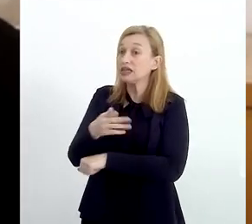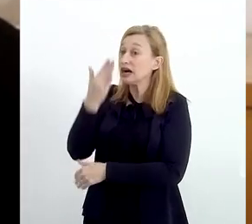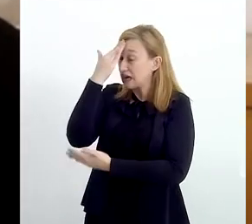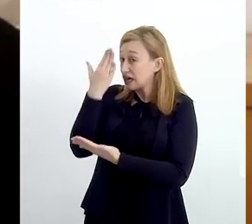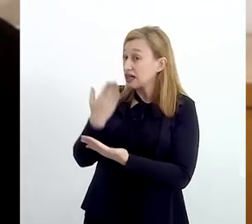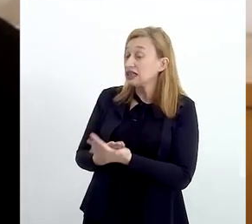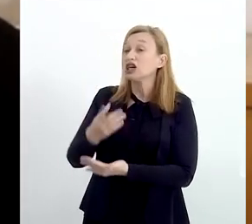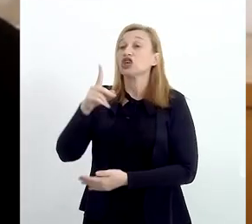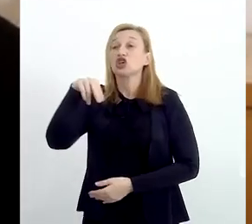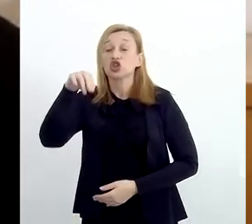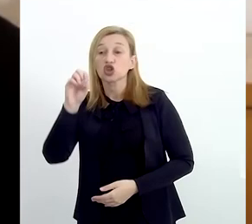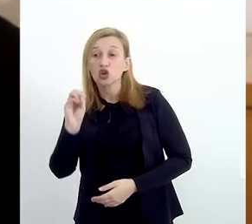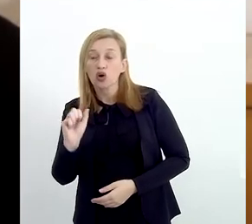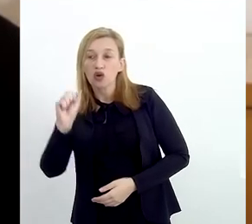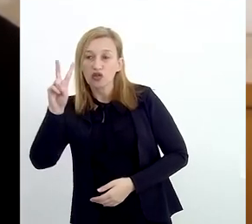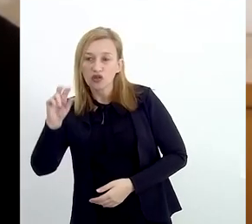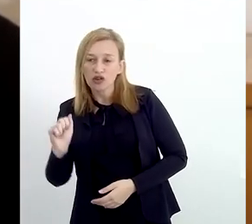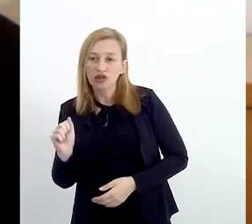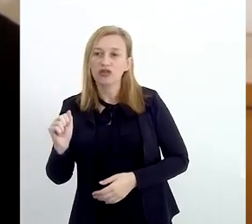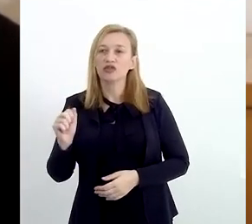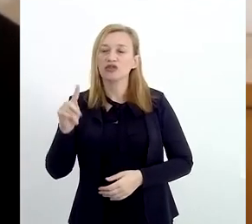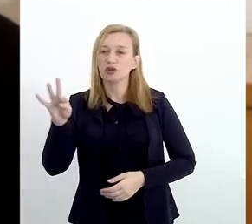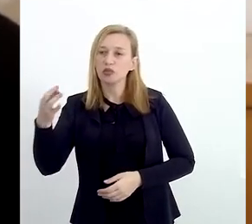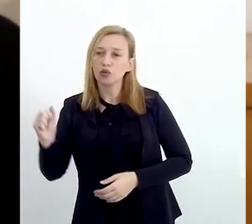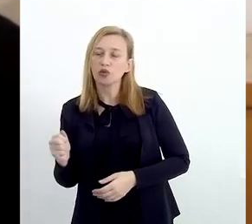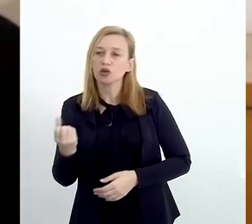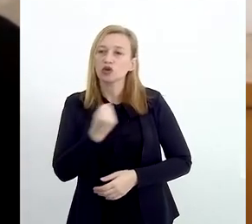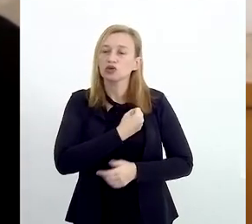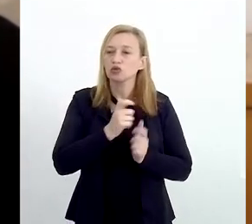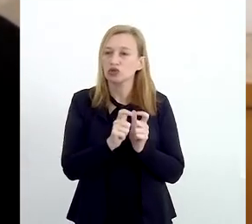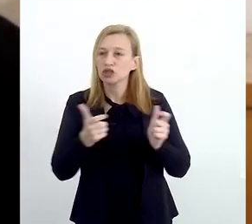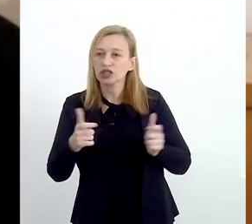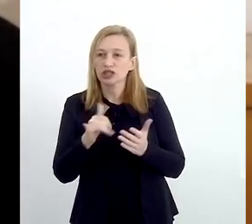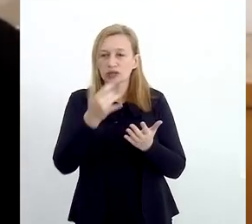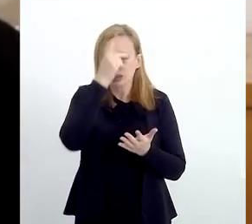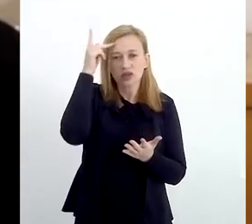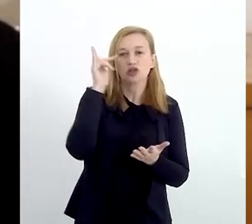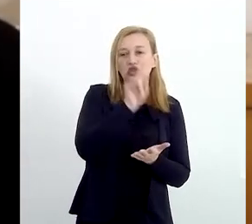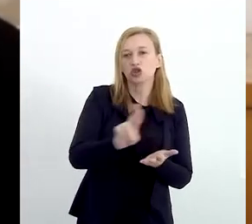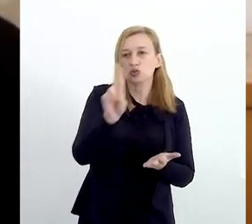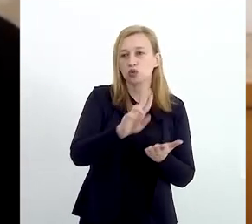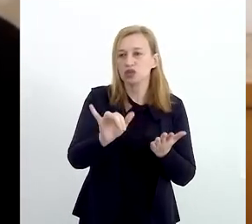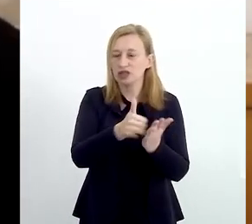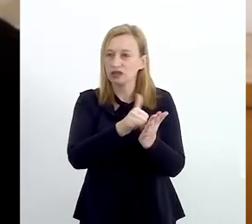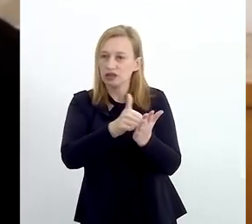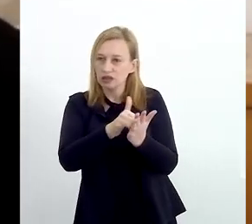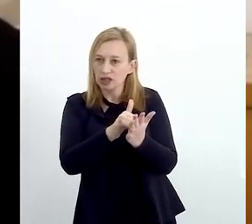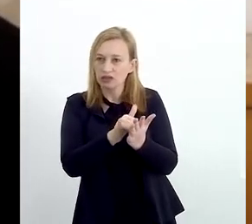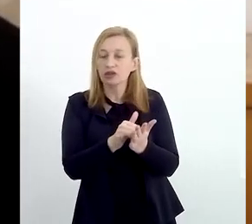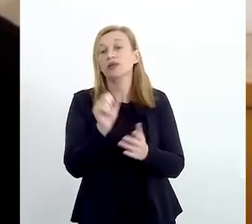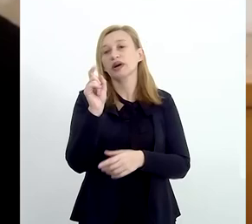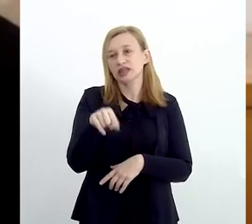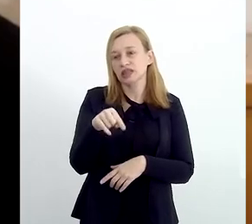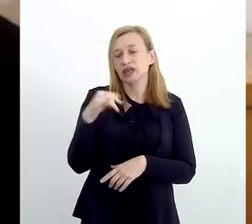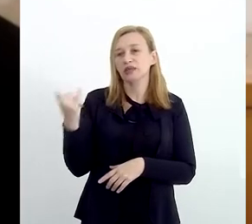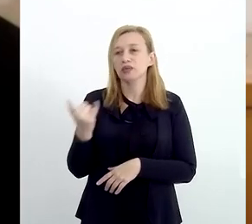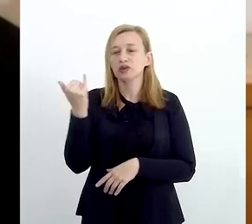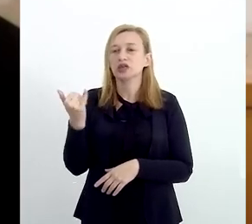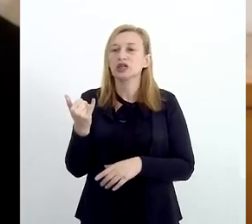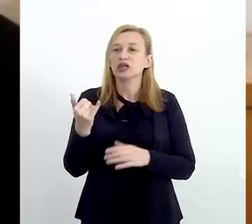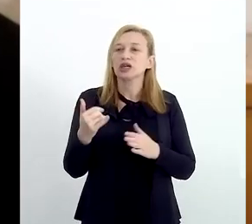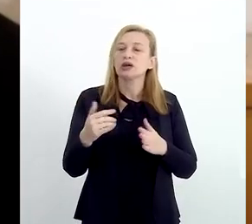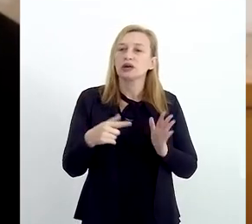de eletrônicos do país. Você acredita que Nova Friburgo tem o maior número de linhas telefônicas por habitante do estado do Rio. Curioso,